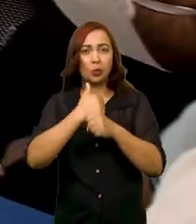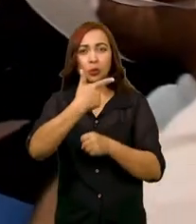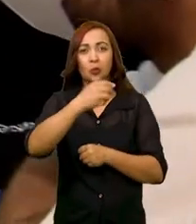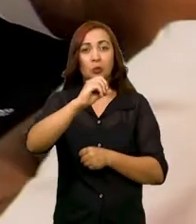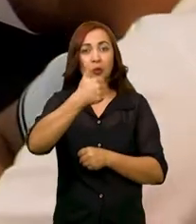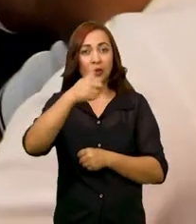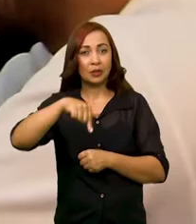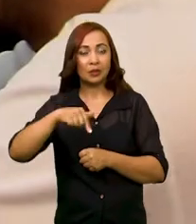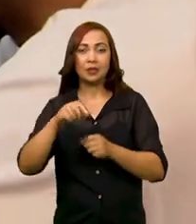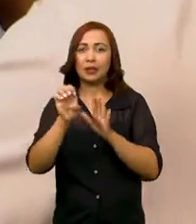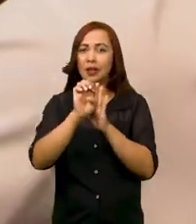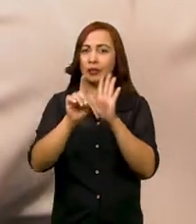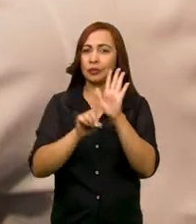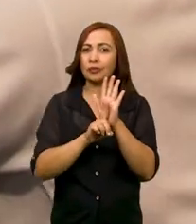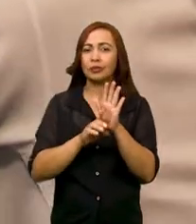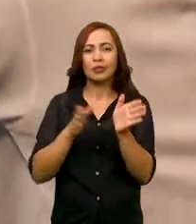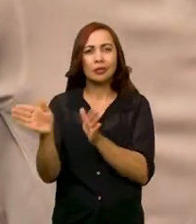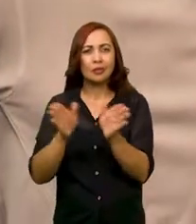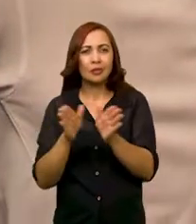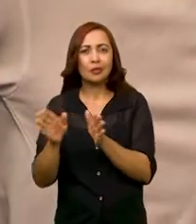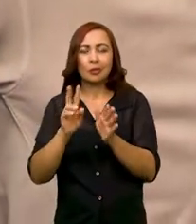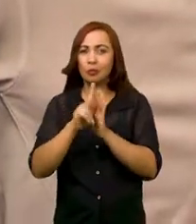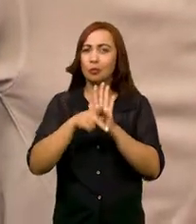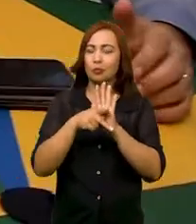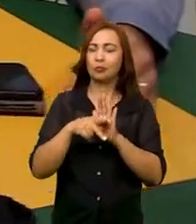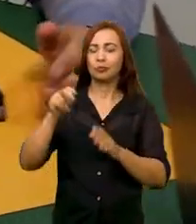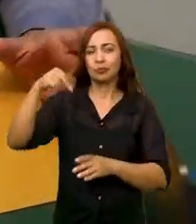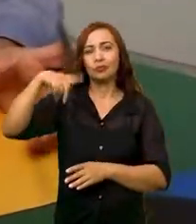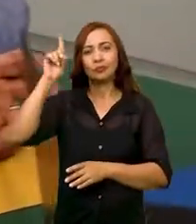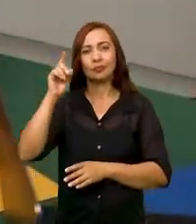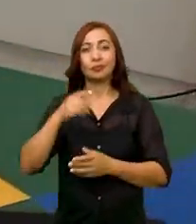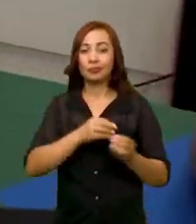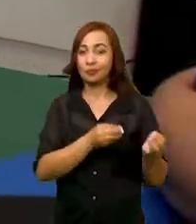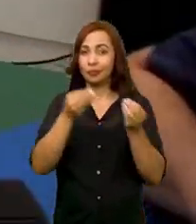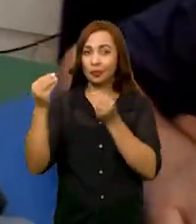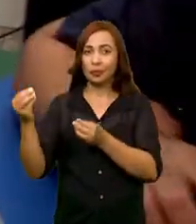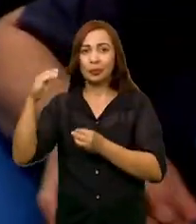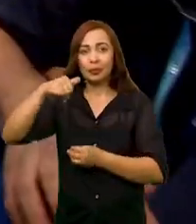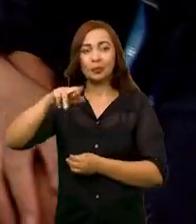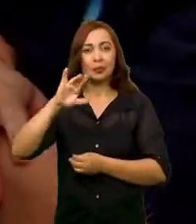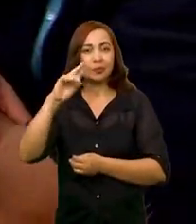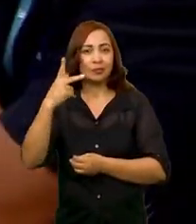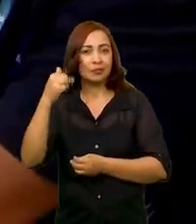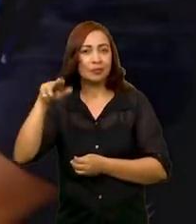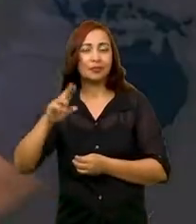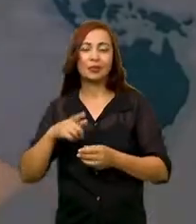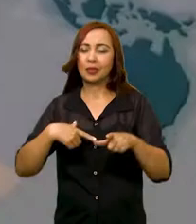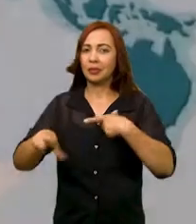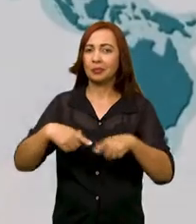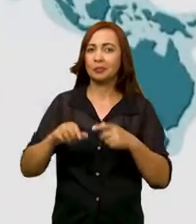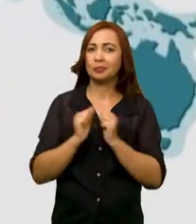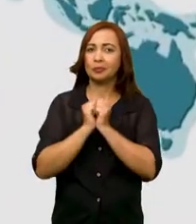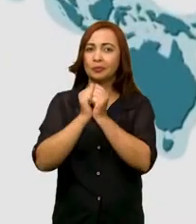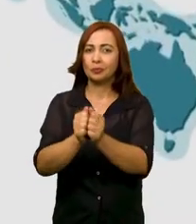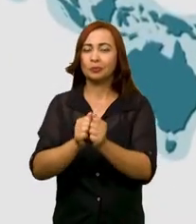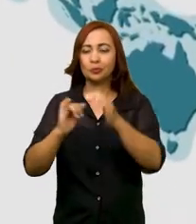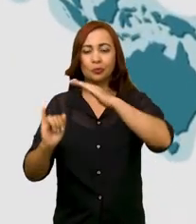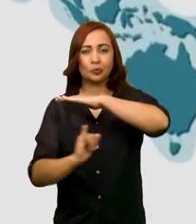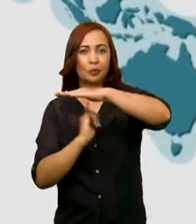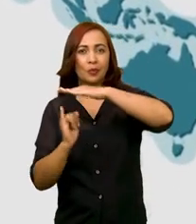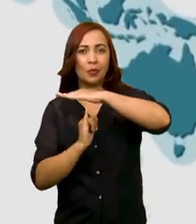edital aprovado entre outros projetos do Nordeste, o que levou o Maranhão a atuar junto com